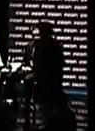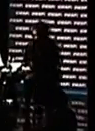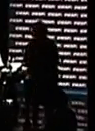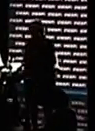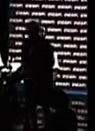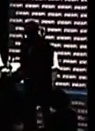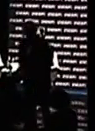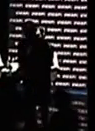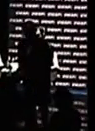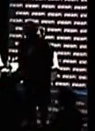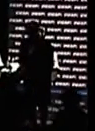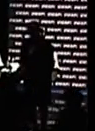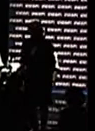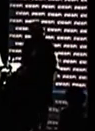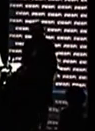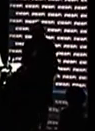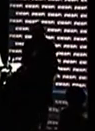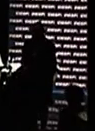para que traga a comenda.